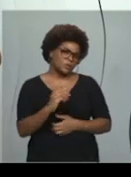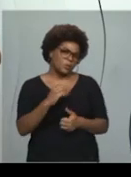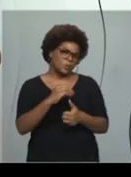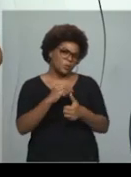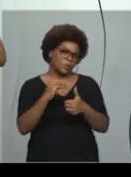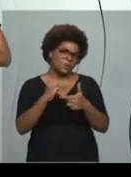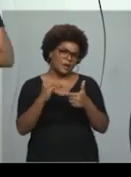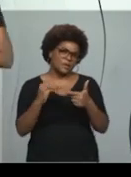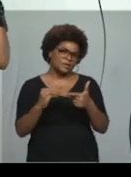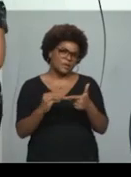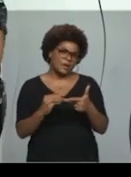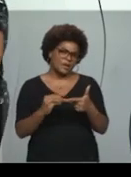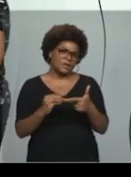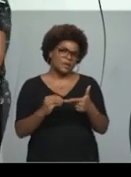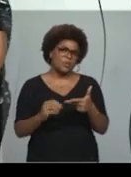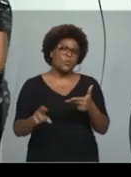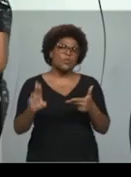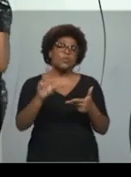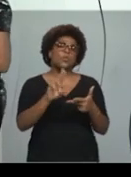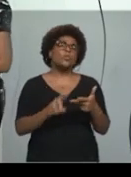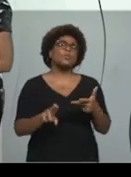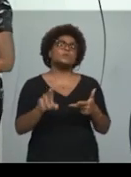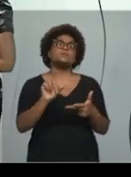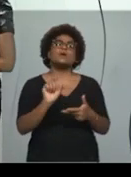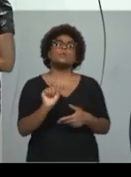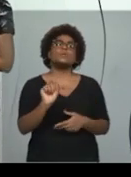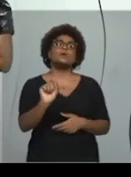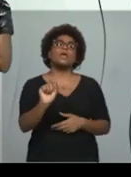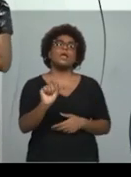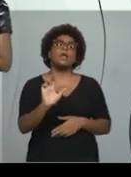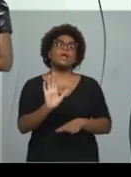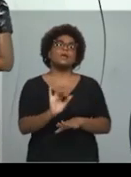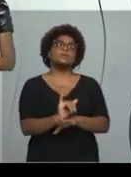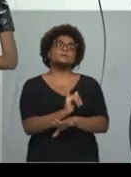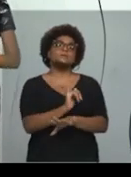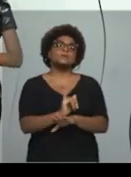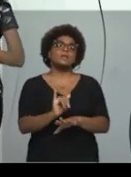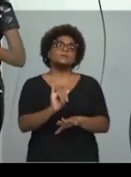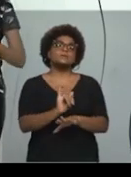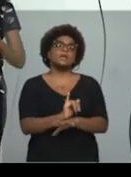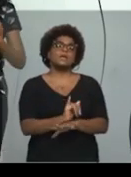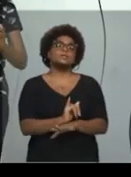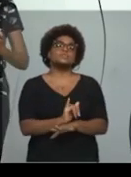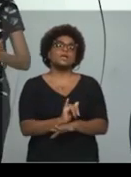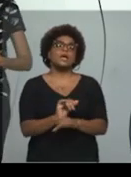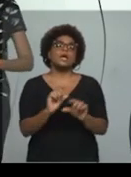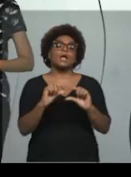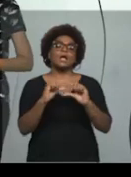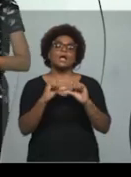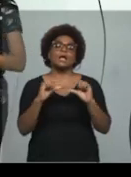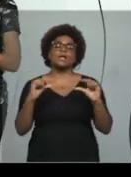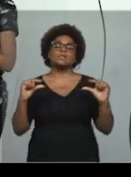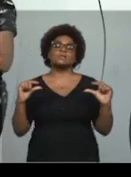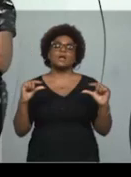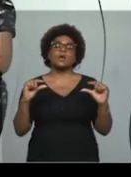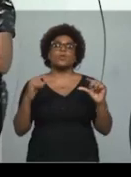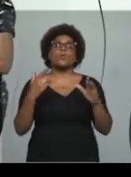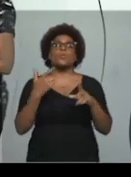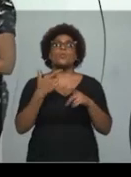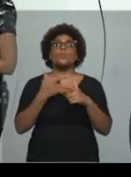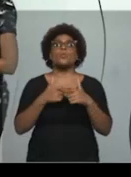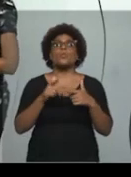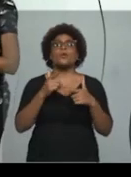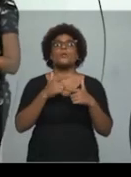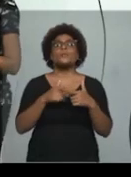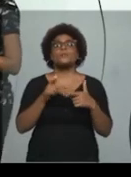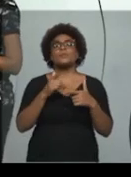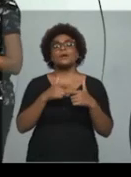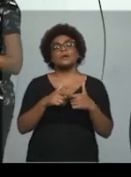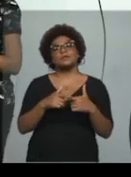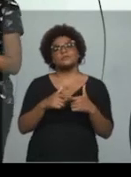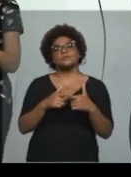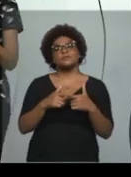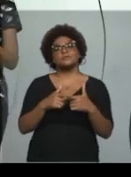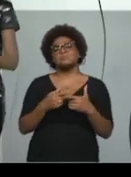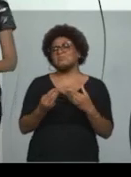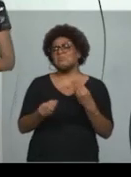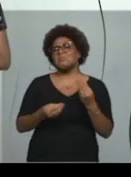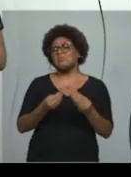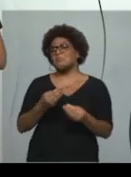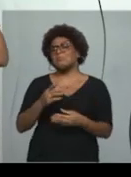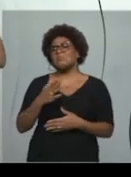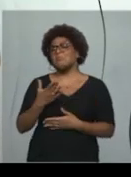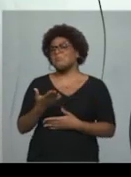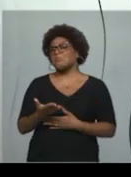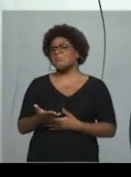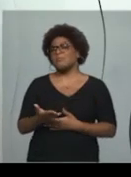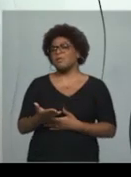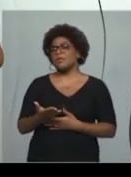-problema. Que é um enunciado, ele é formulado de maneira que você vai contextualizar para,